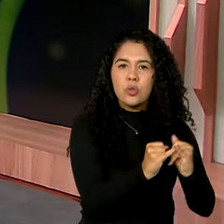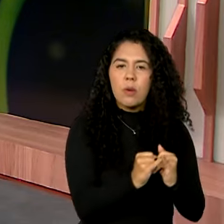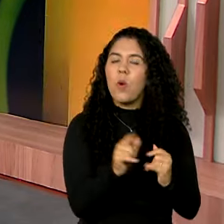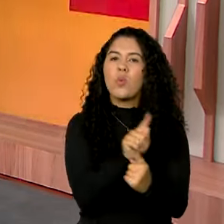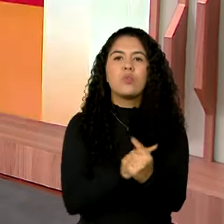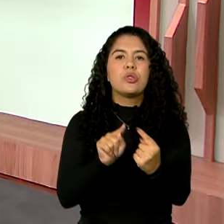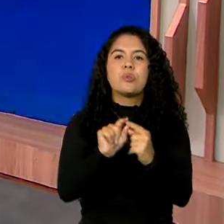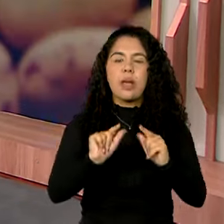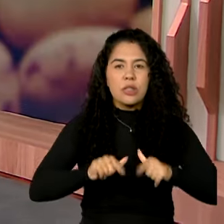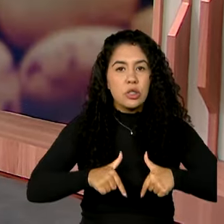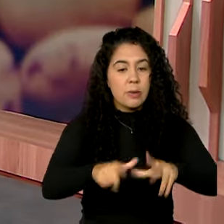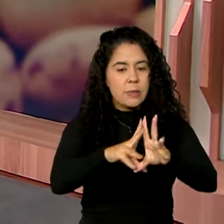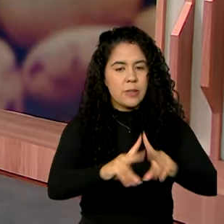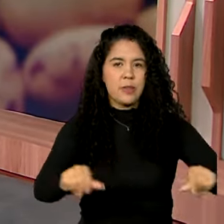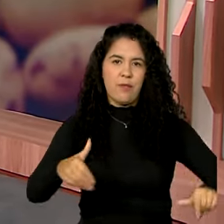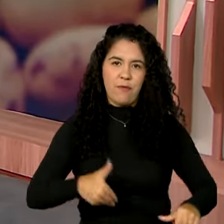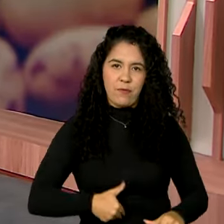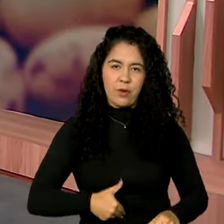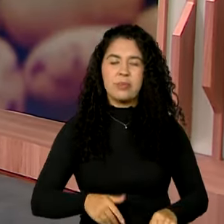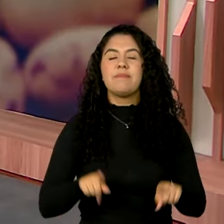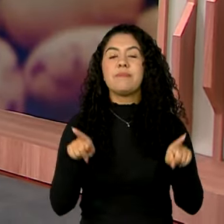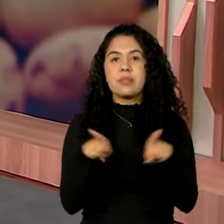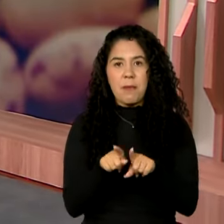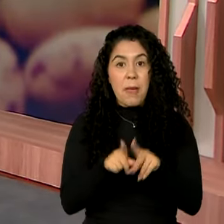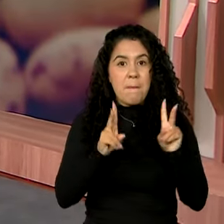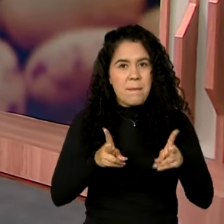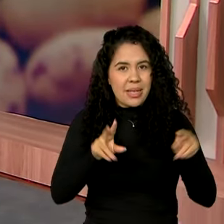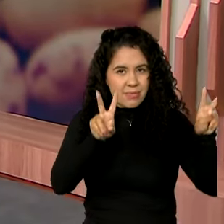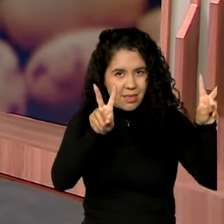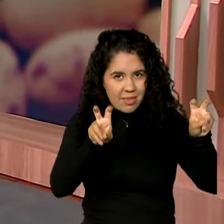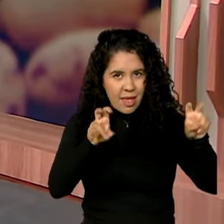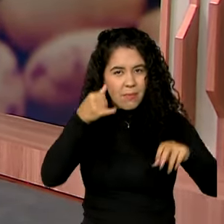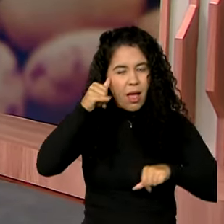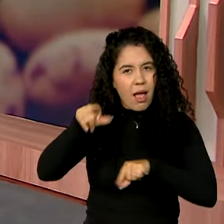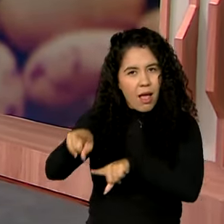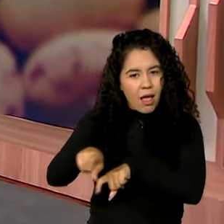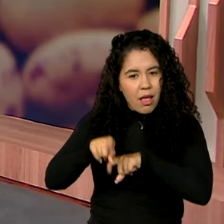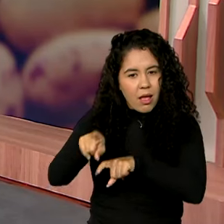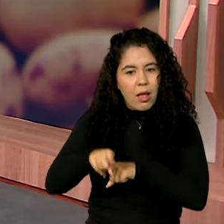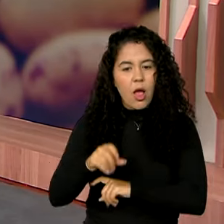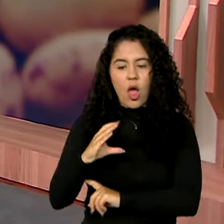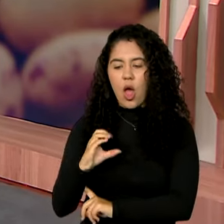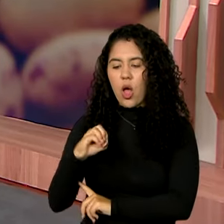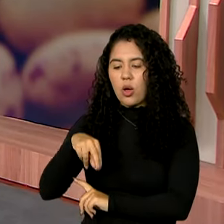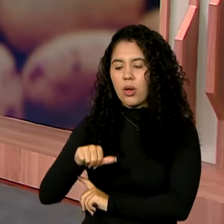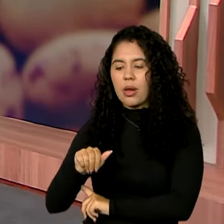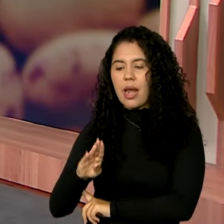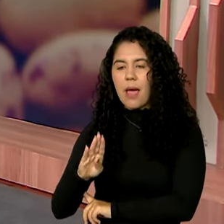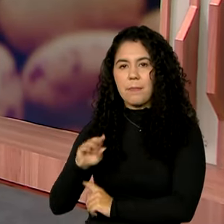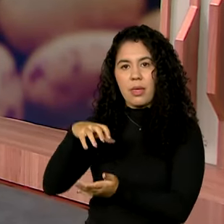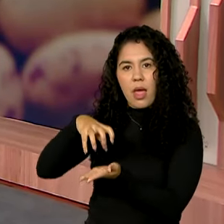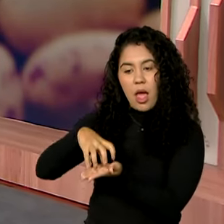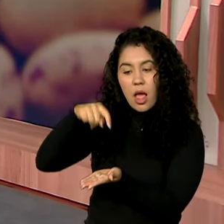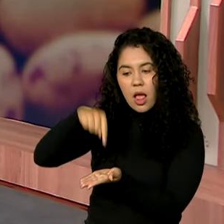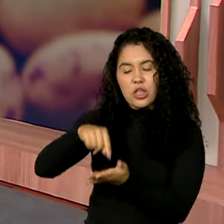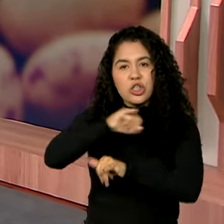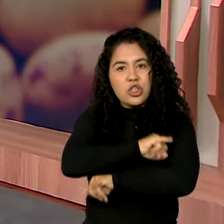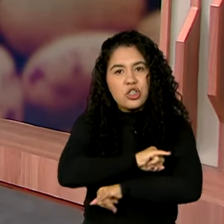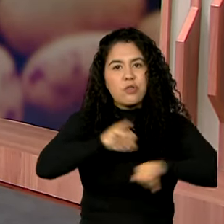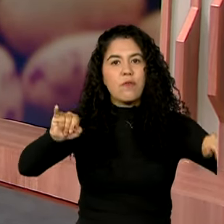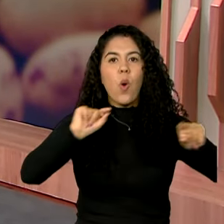à fome. Ainda falando de agricultura, a Conab divulgou a estimativa da safra de grãos para o ano que vem.